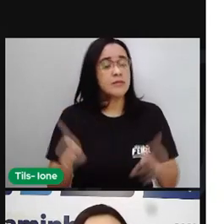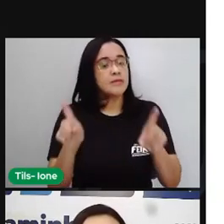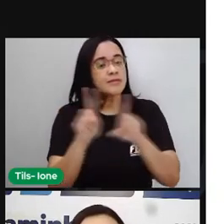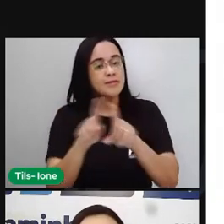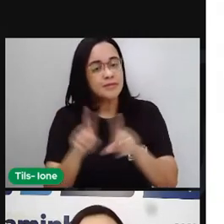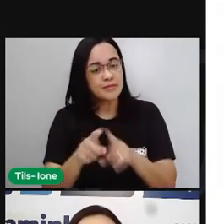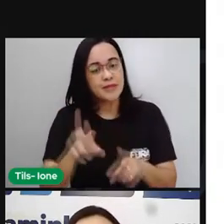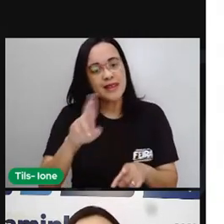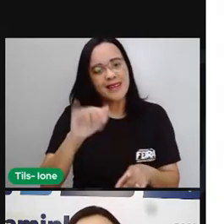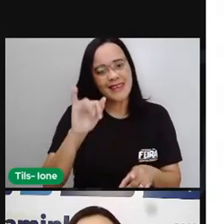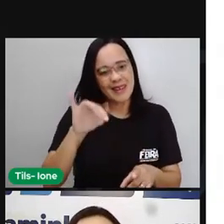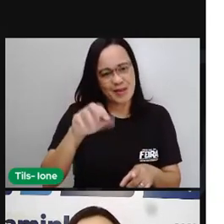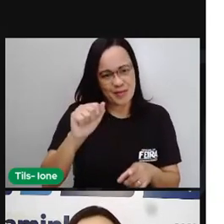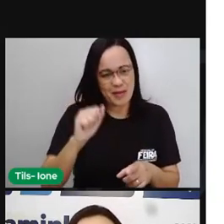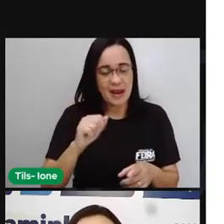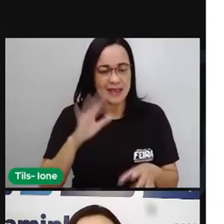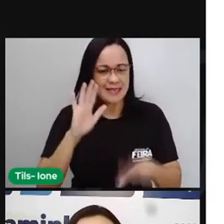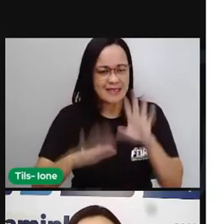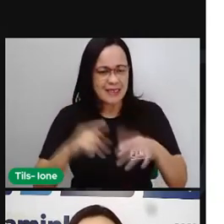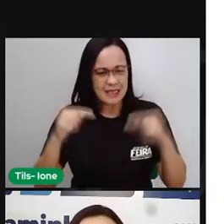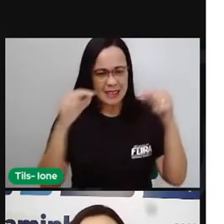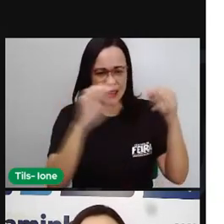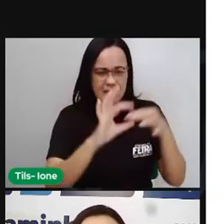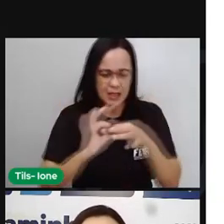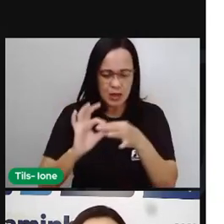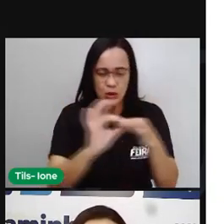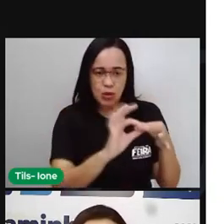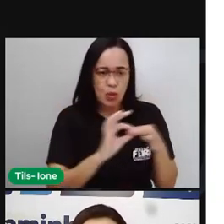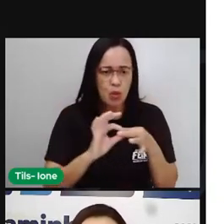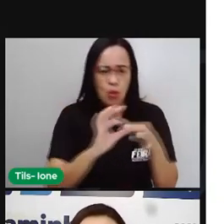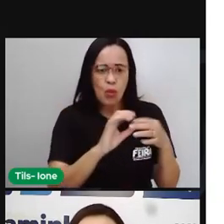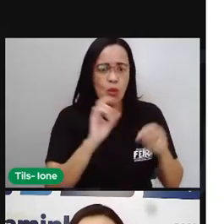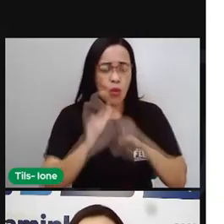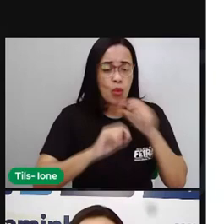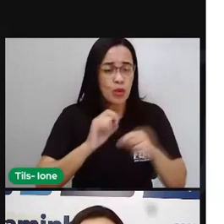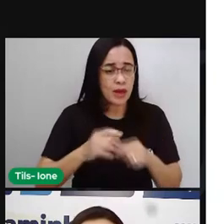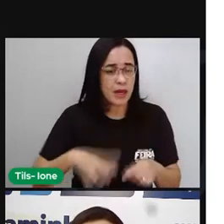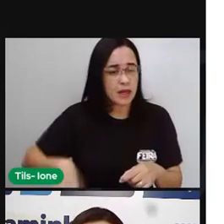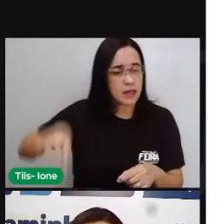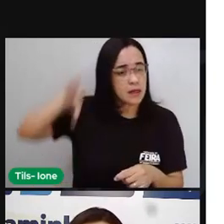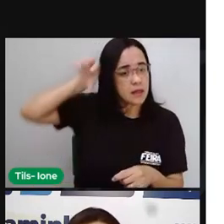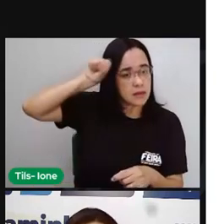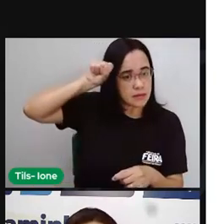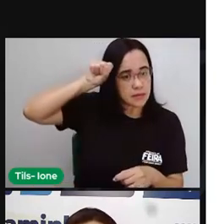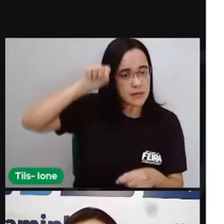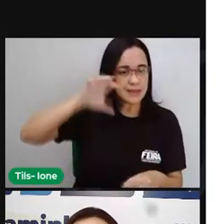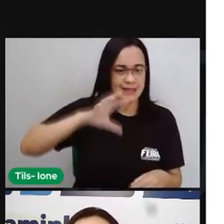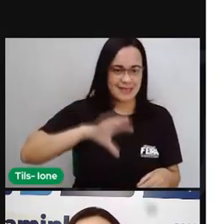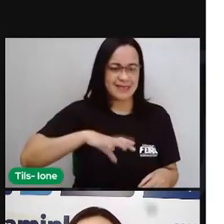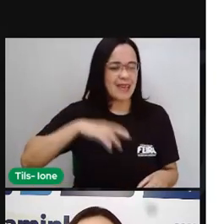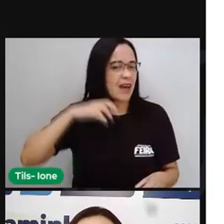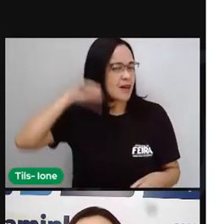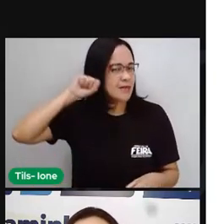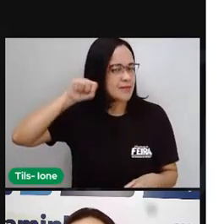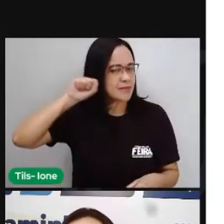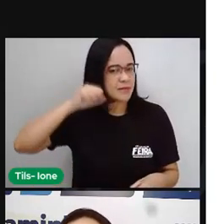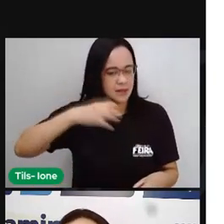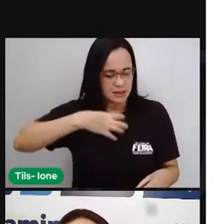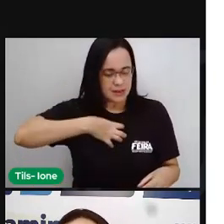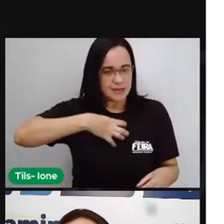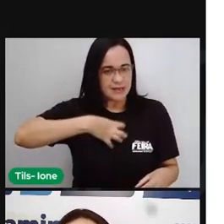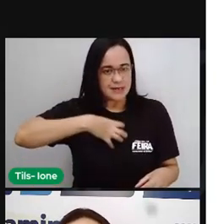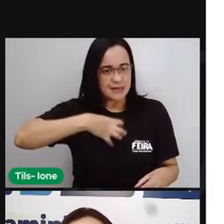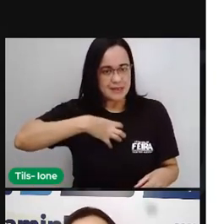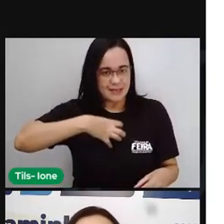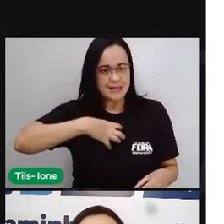As rimas, elas estão associadas ao som, né? A sonoridade dos poemas. E que acontecem com a